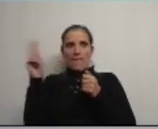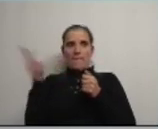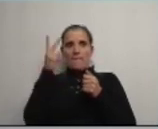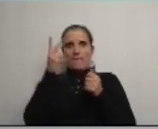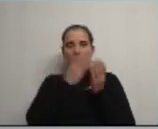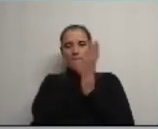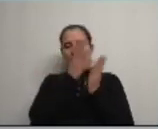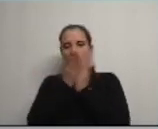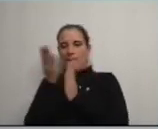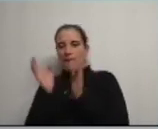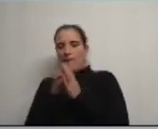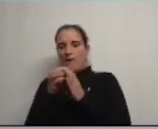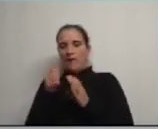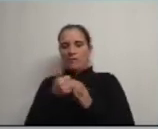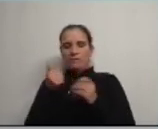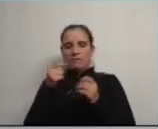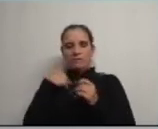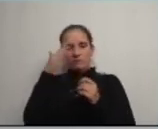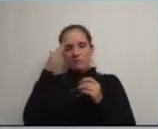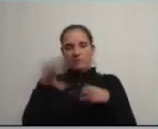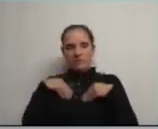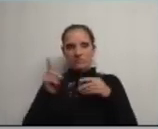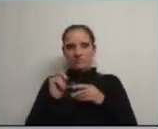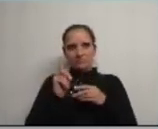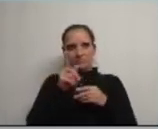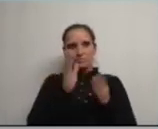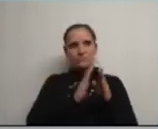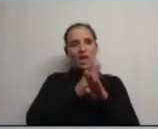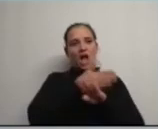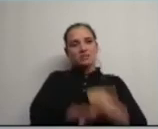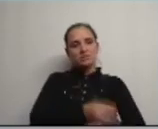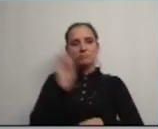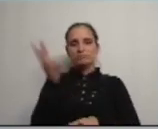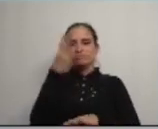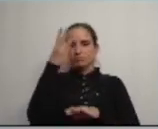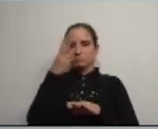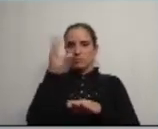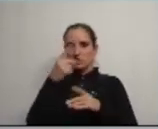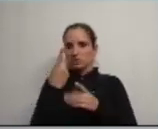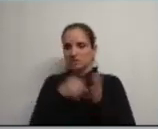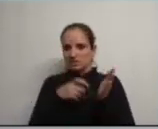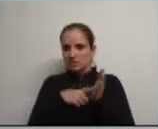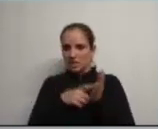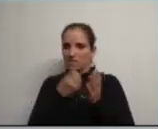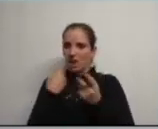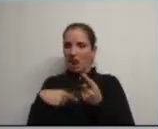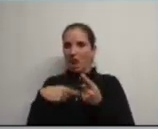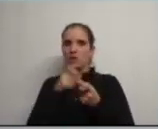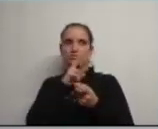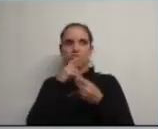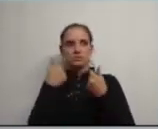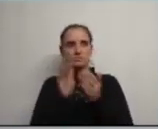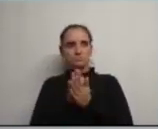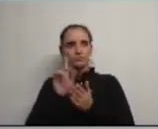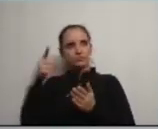não é aceitável ter uma parte do Conselho com acesso a uma terceira geração de necessidades satisfeitas e outra